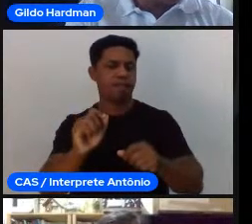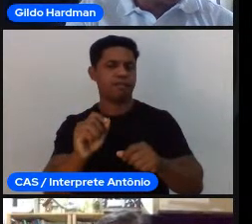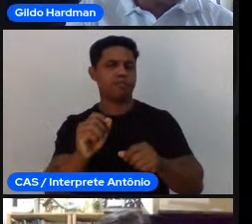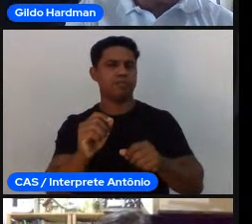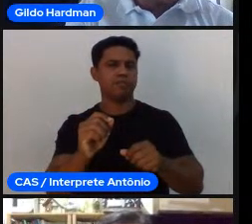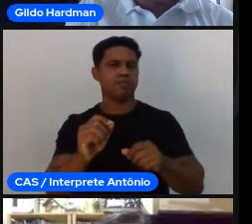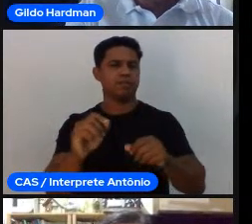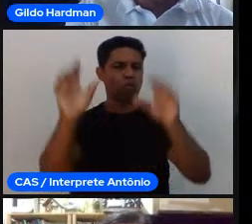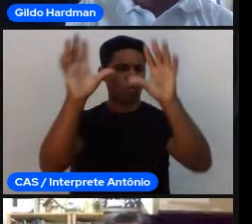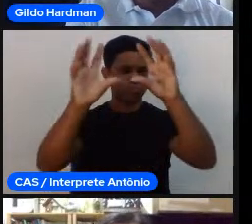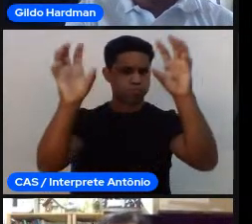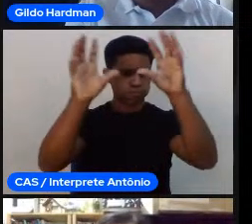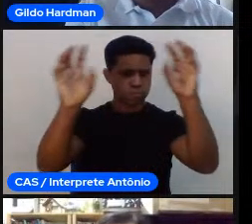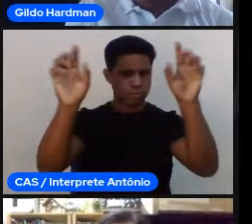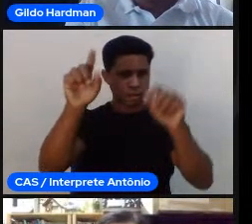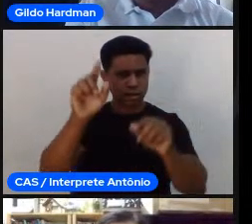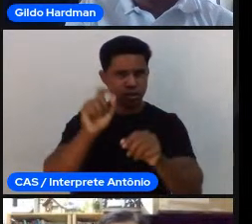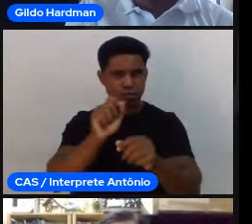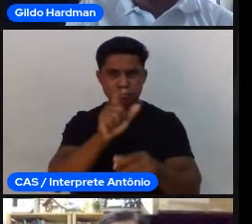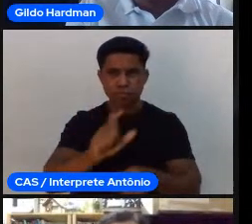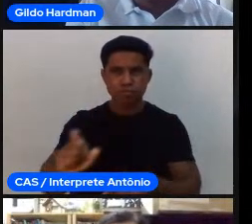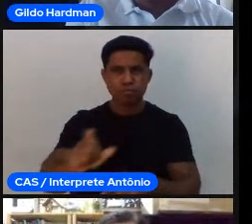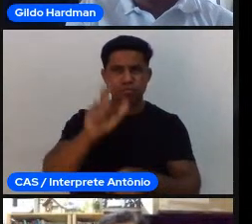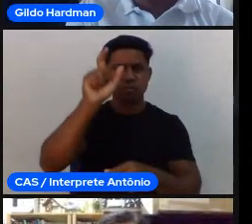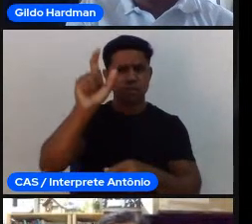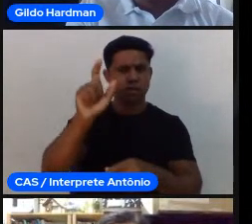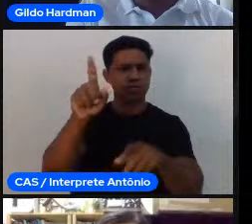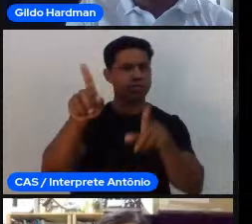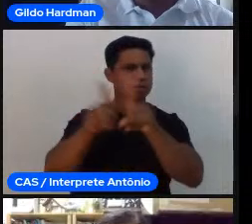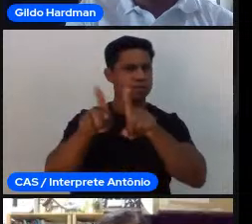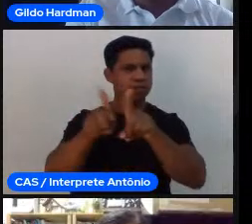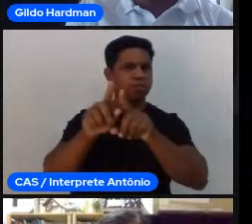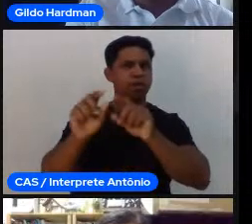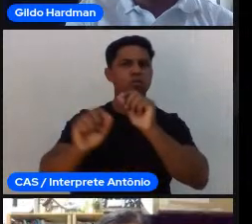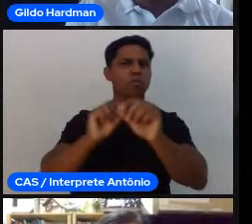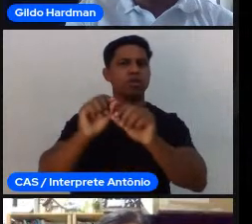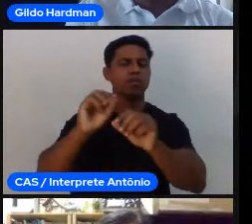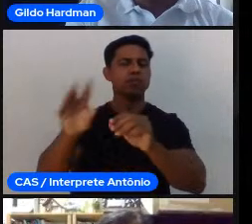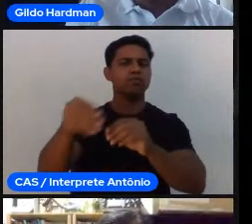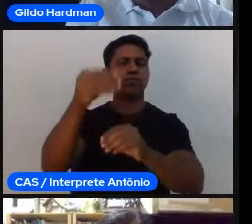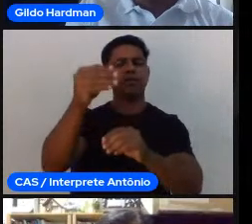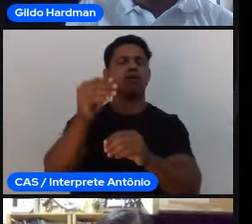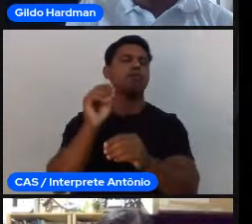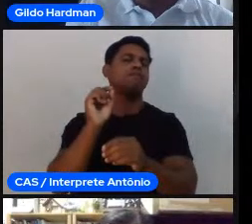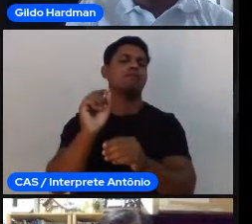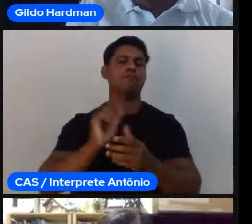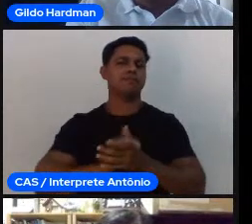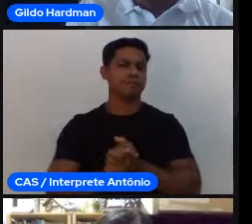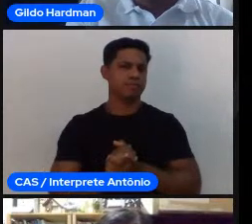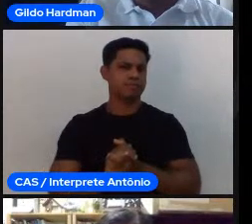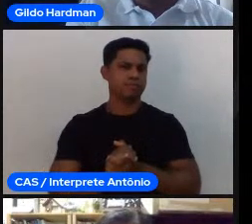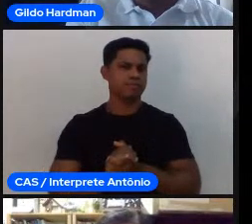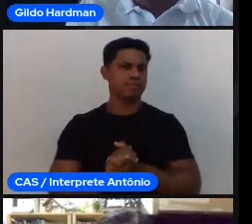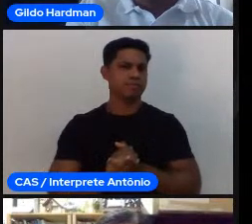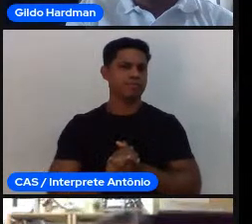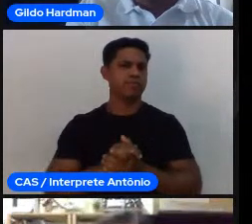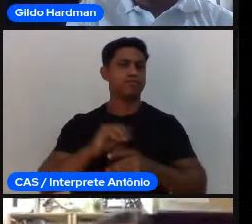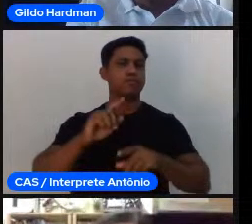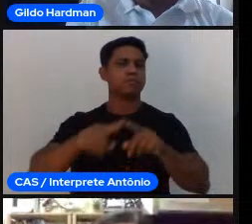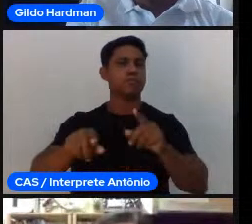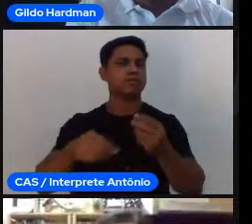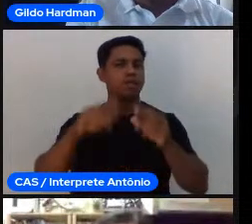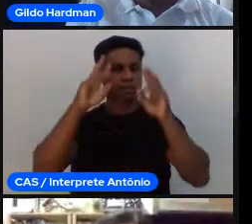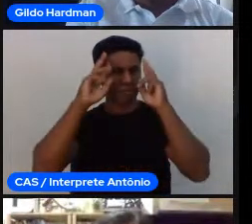foi a questão de um processo humano, né? Por isso que a vai por sempre a pessoa no centro da prática. O esporte, ele não é uma entidade